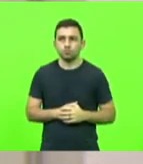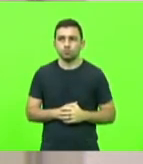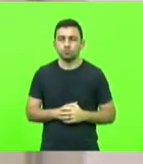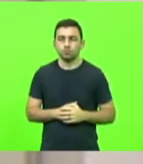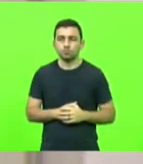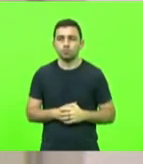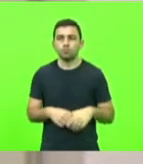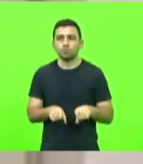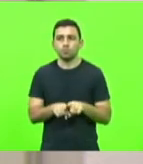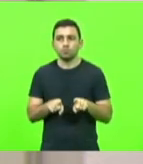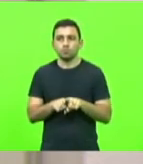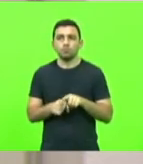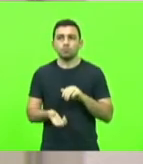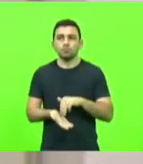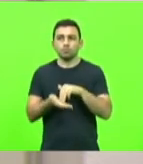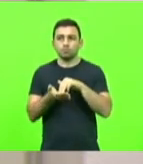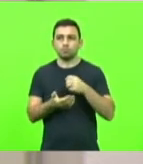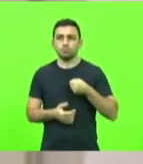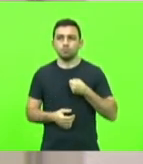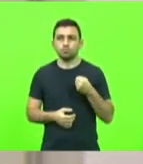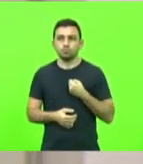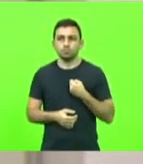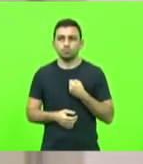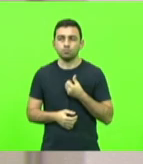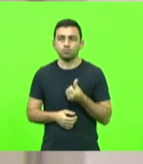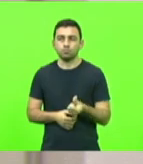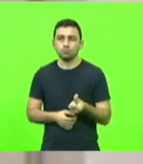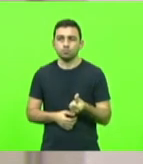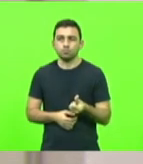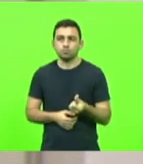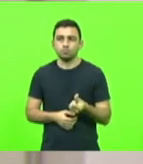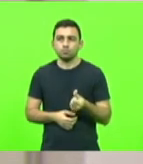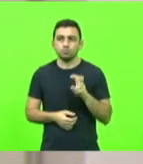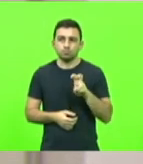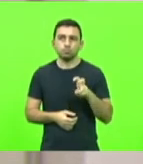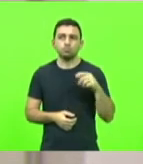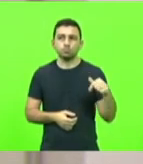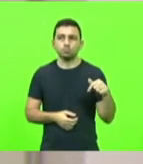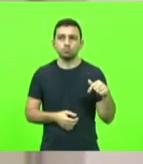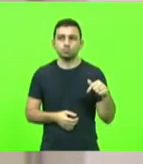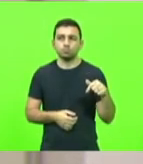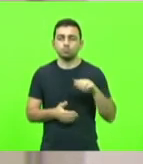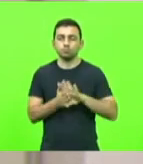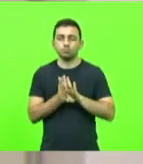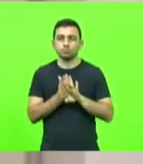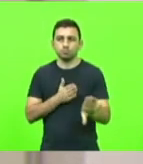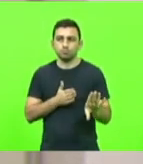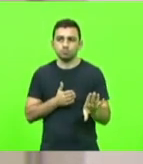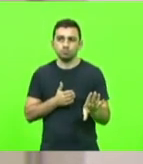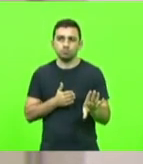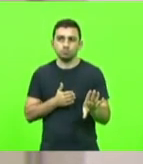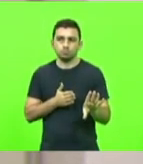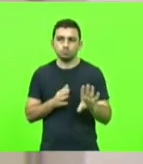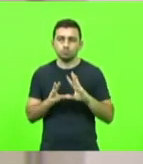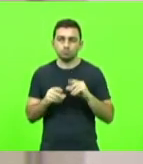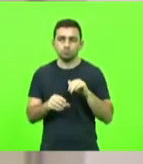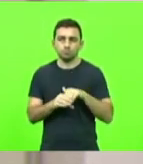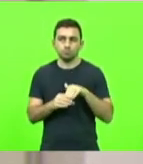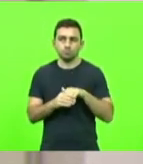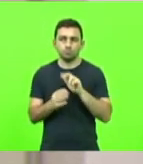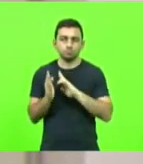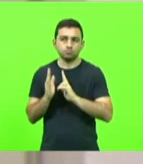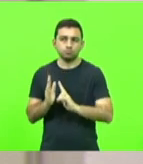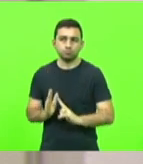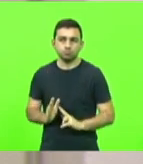A moção número 657 foi rejeitada por votação nominal,